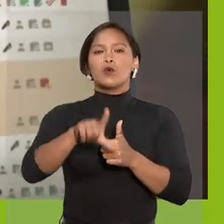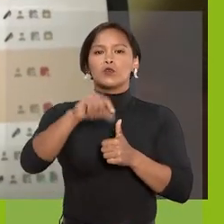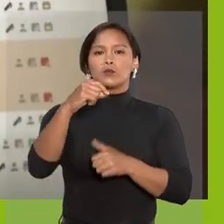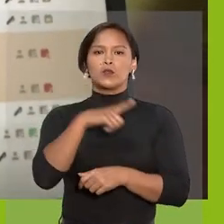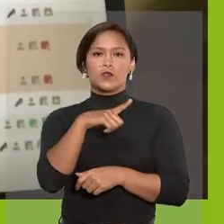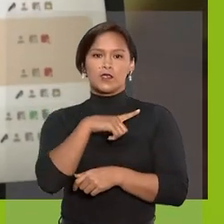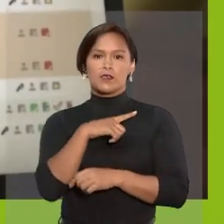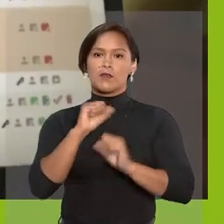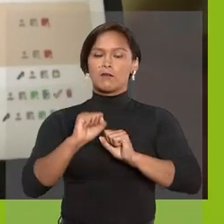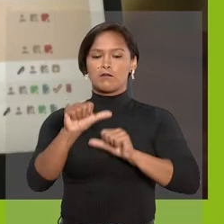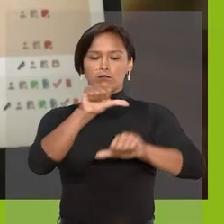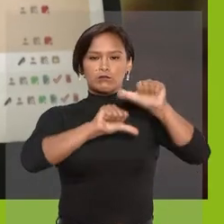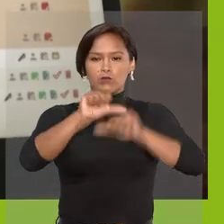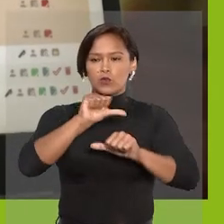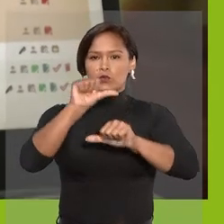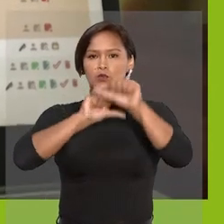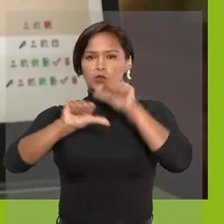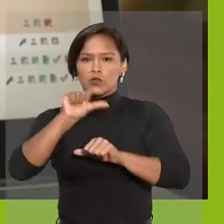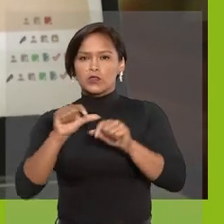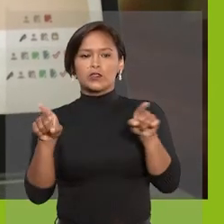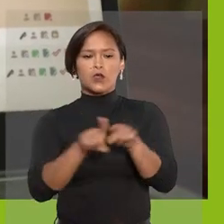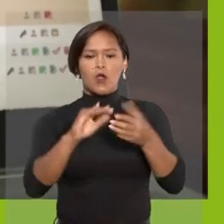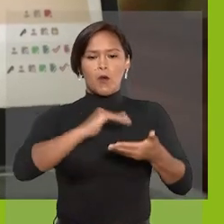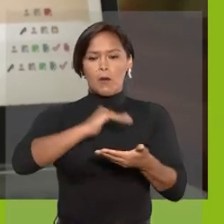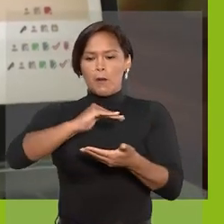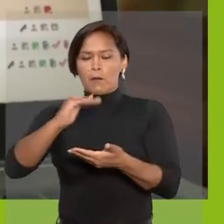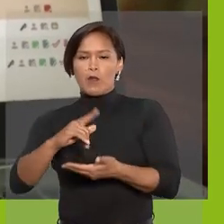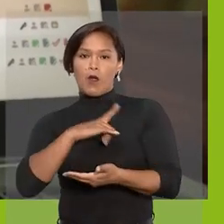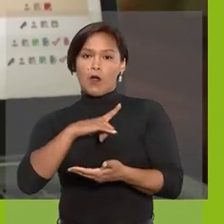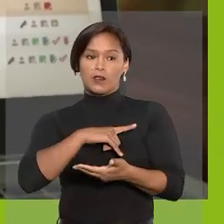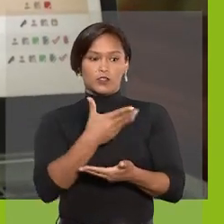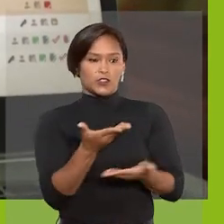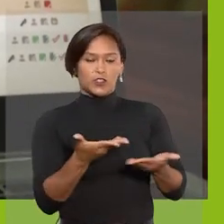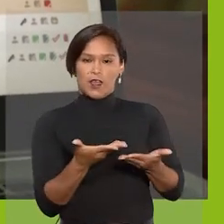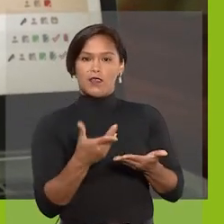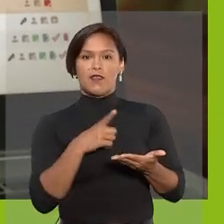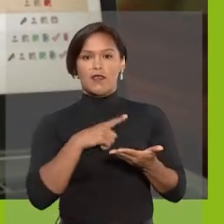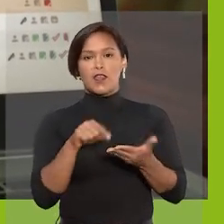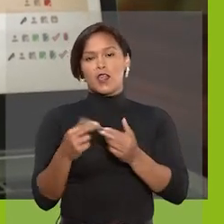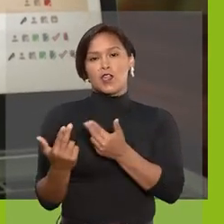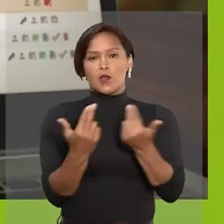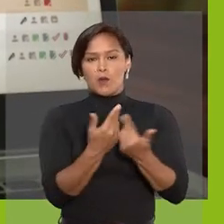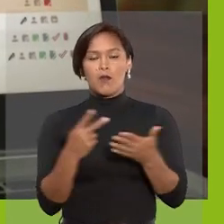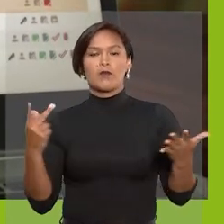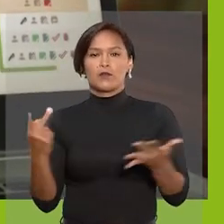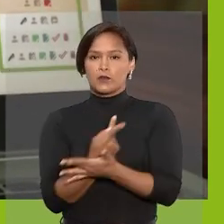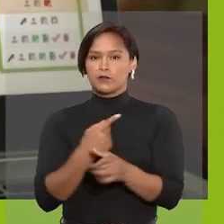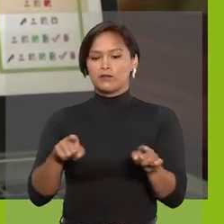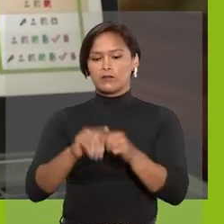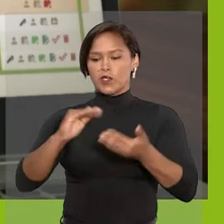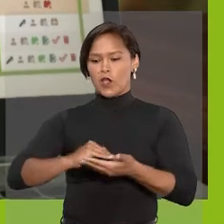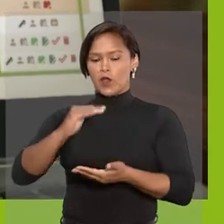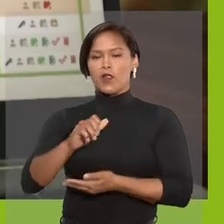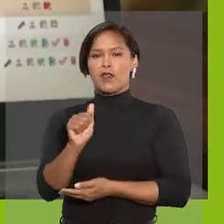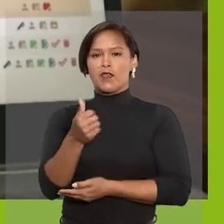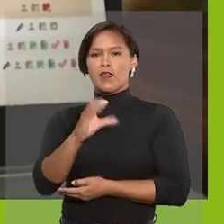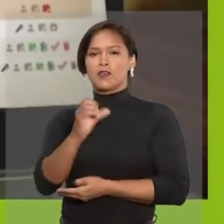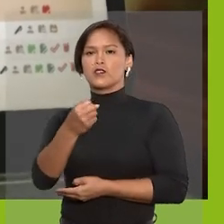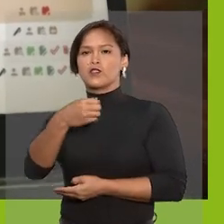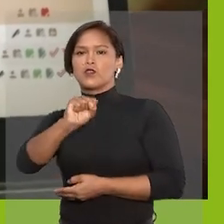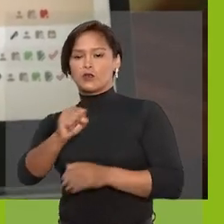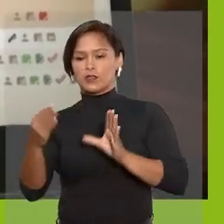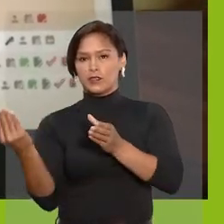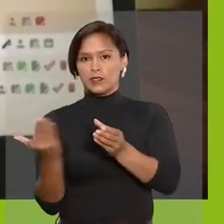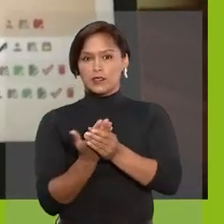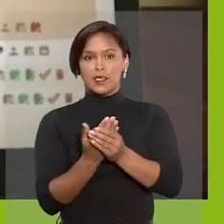disponíveis mudam de acordo com o estado dos blocos existentes. O mesmo ocorre na coluna Ações. Os